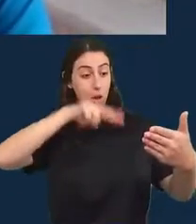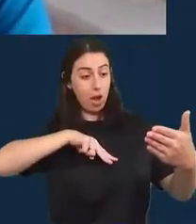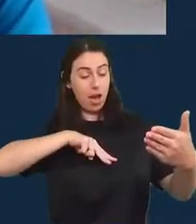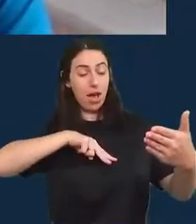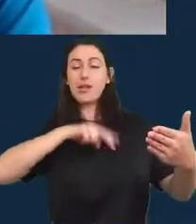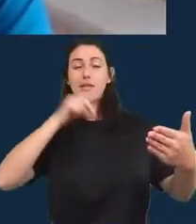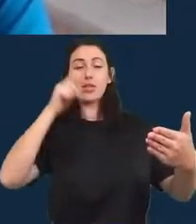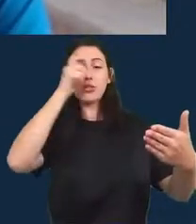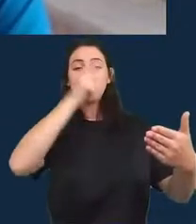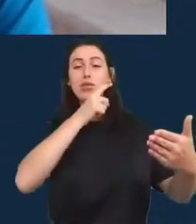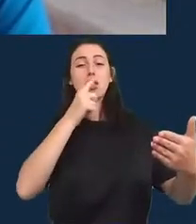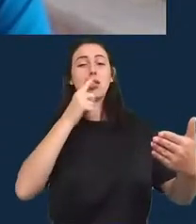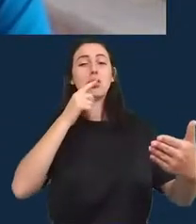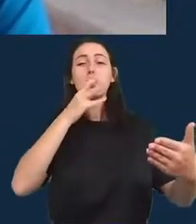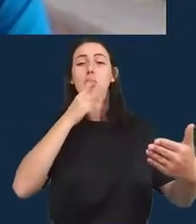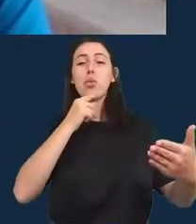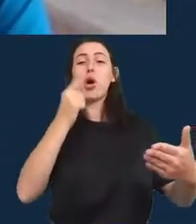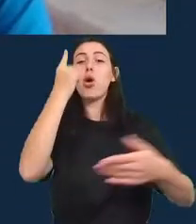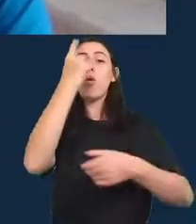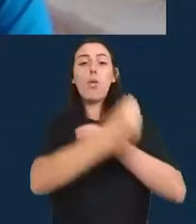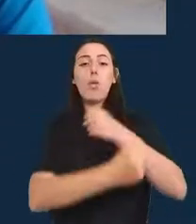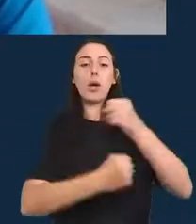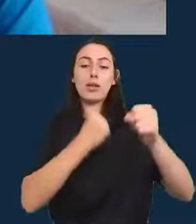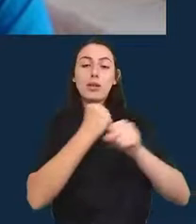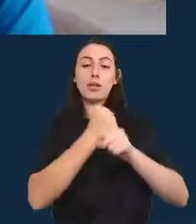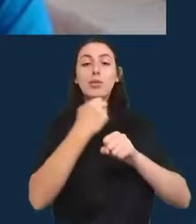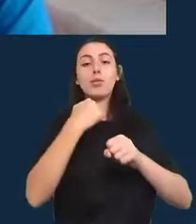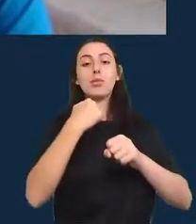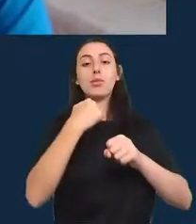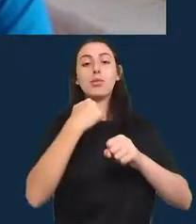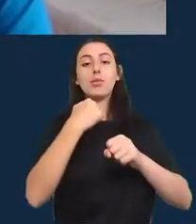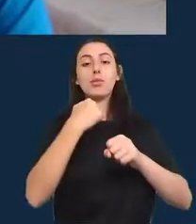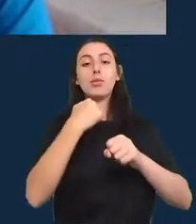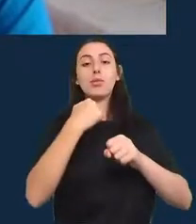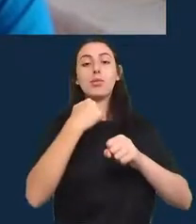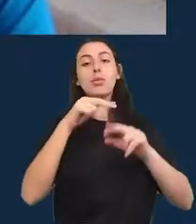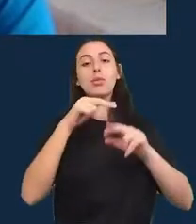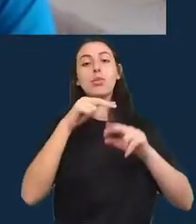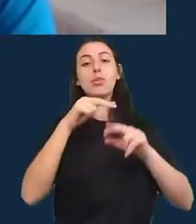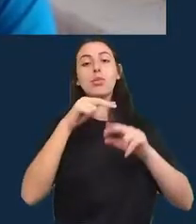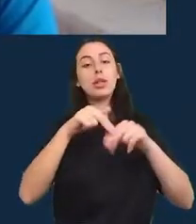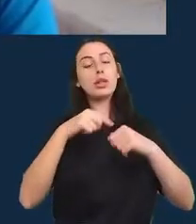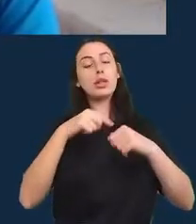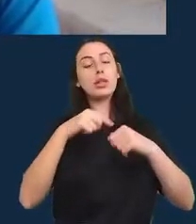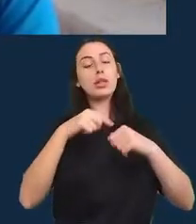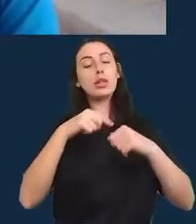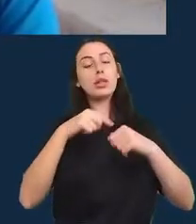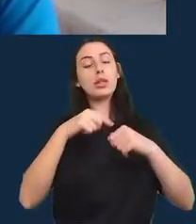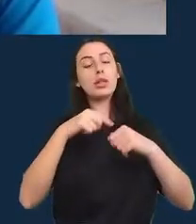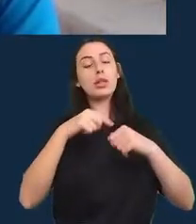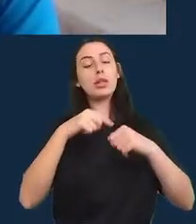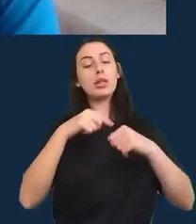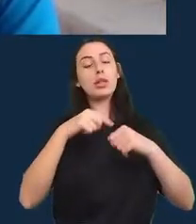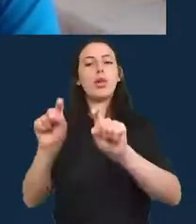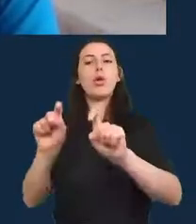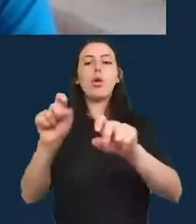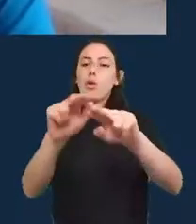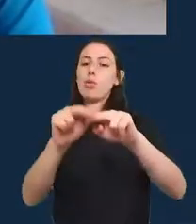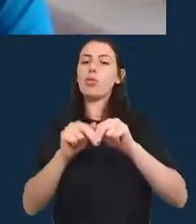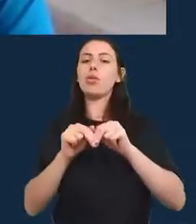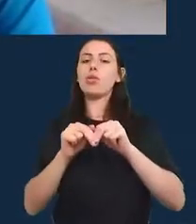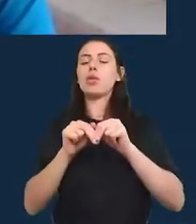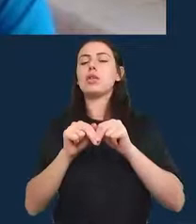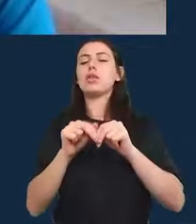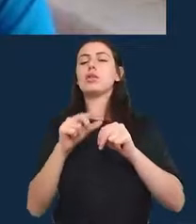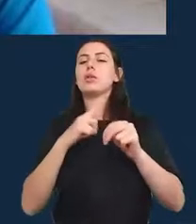nada com isso então nesse sentido seria melhor ter um modelo mais simples onde diz notes oficiais